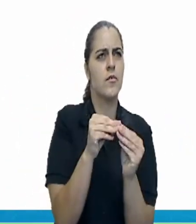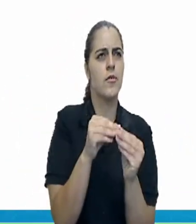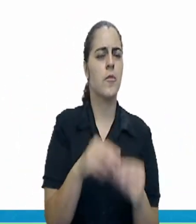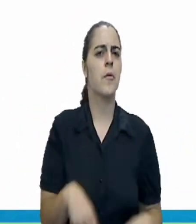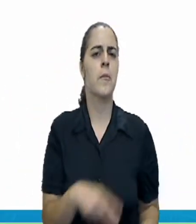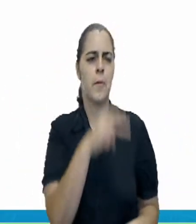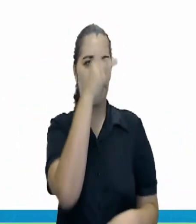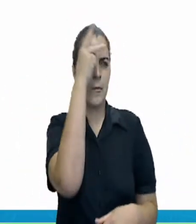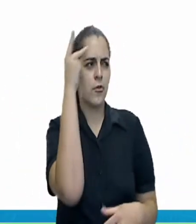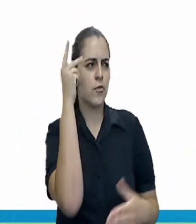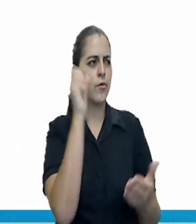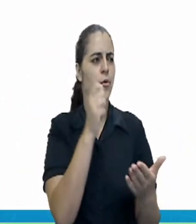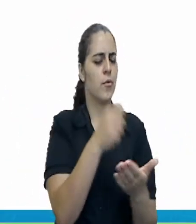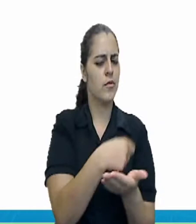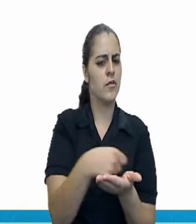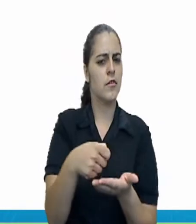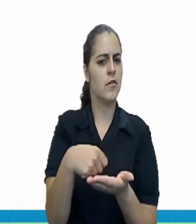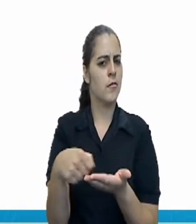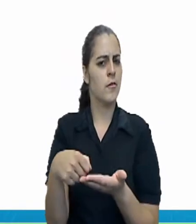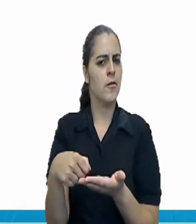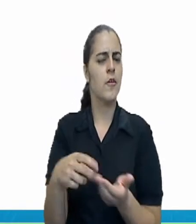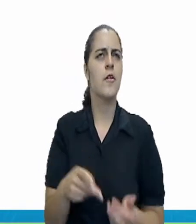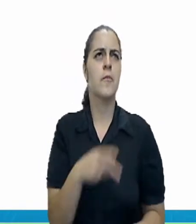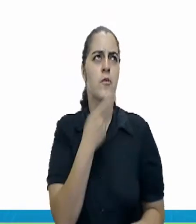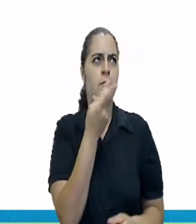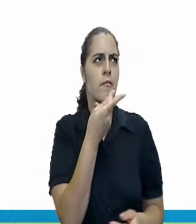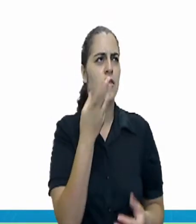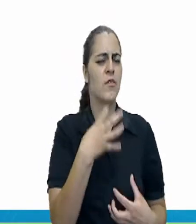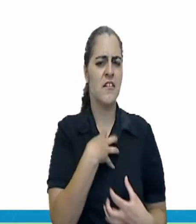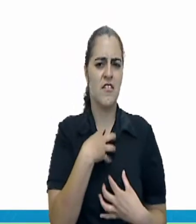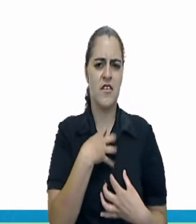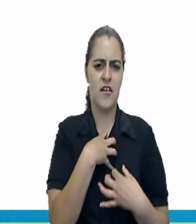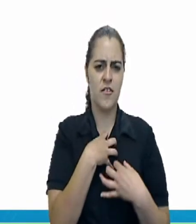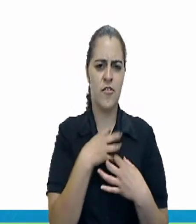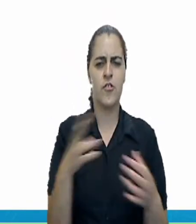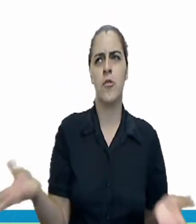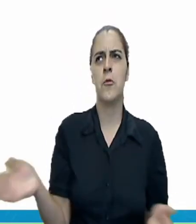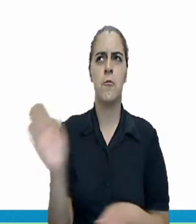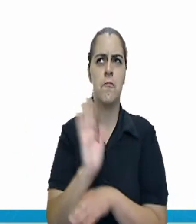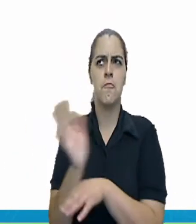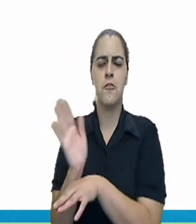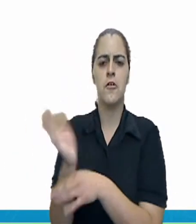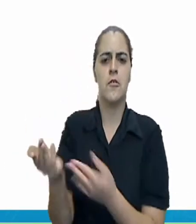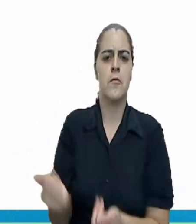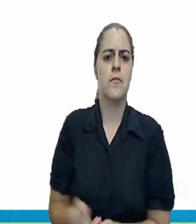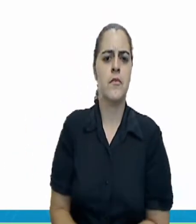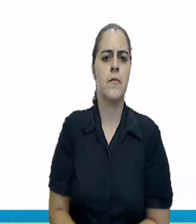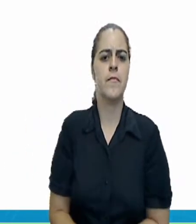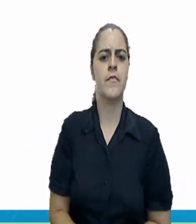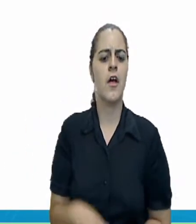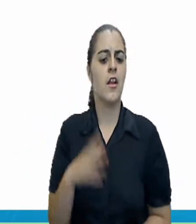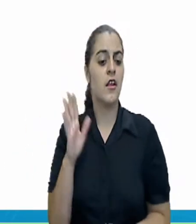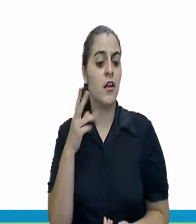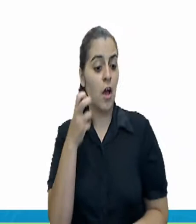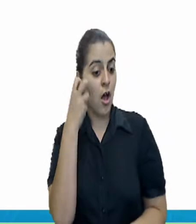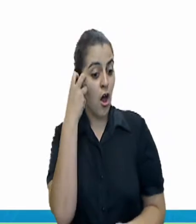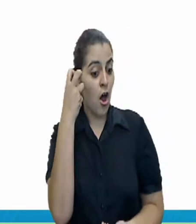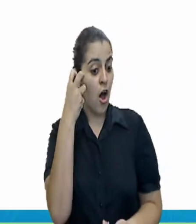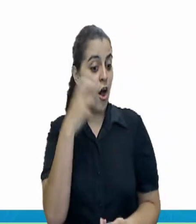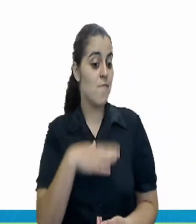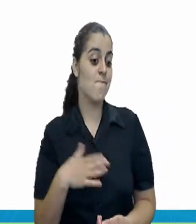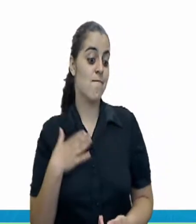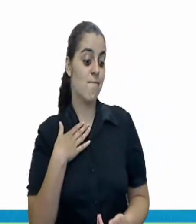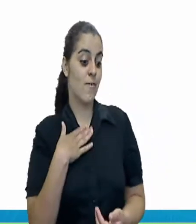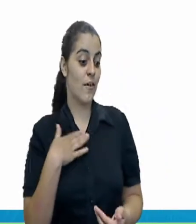alguém escreveu, que ela começou a contar, por exemplo, sobre um filme, é ali que te desperta